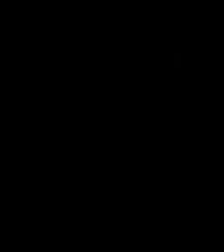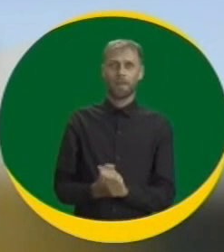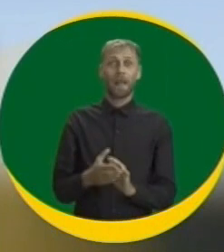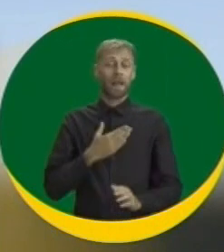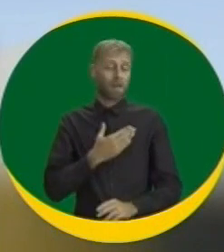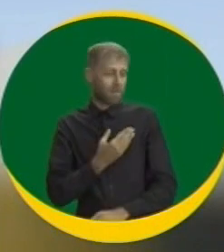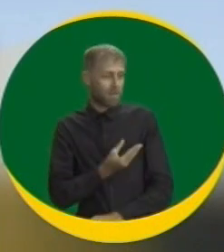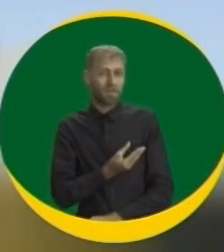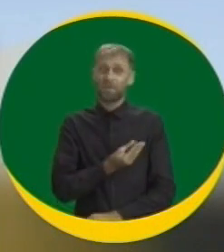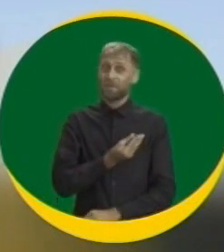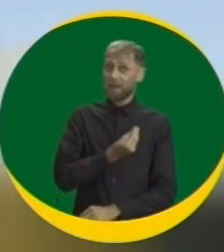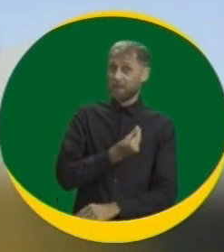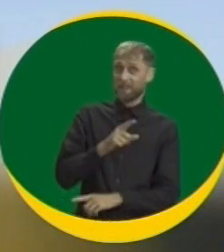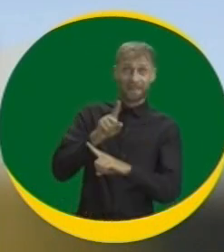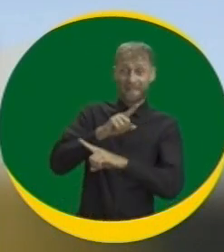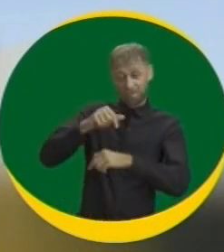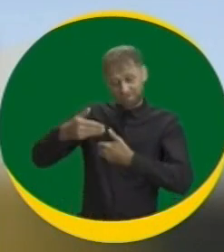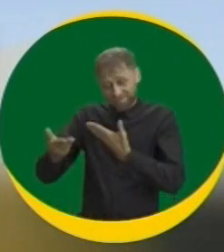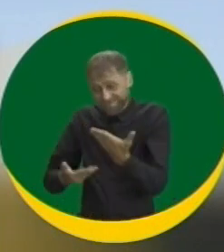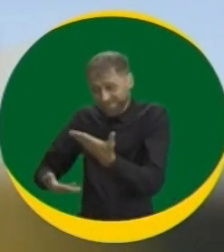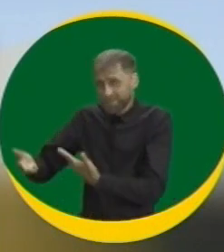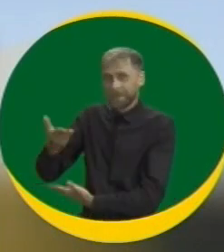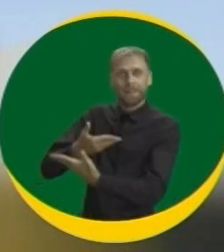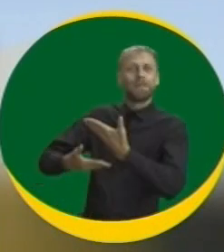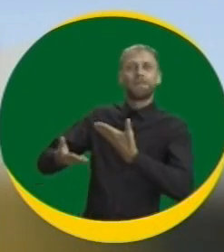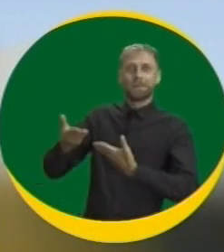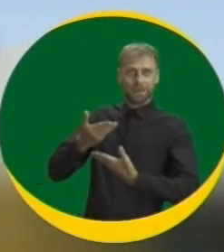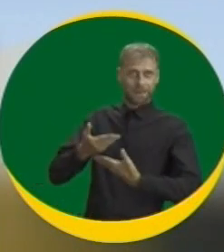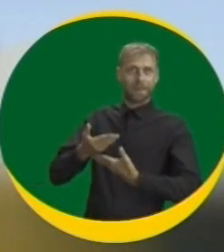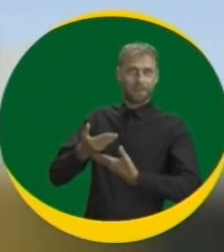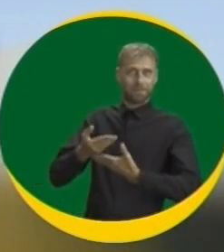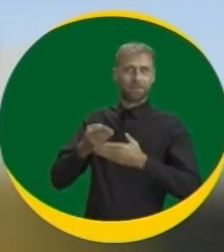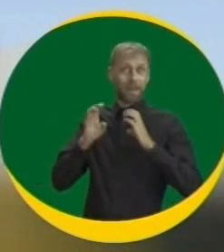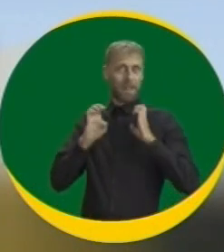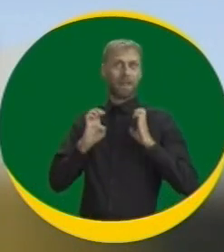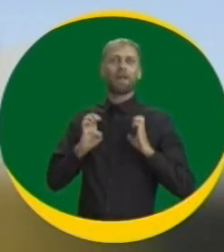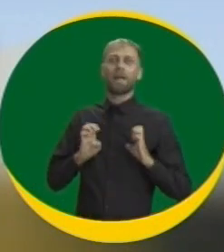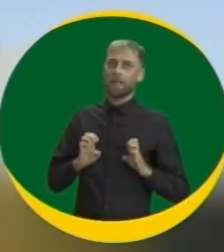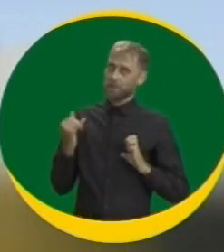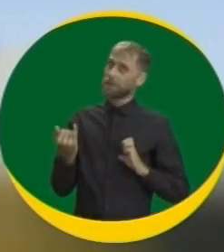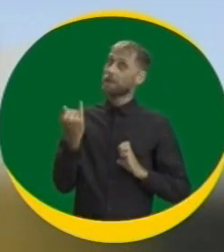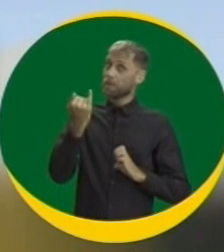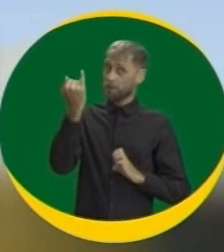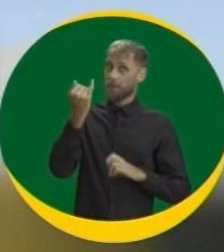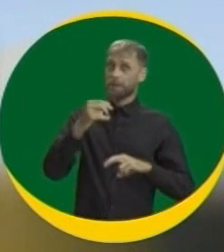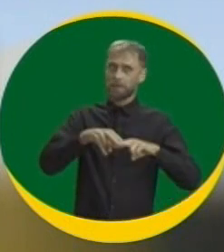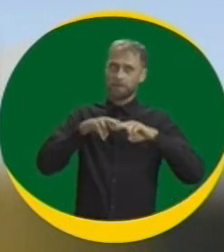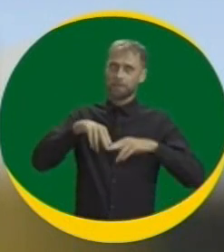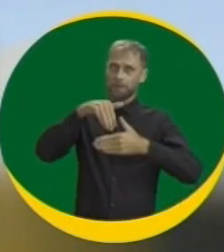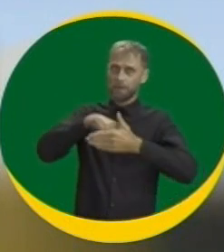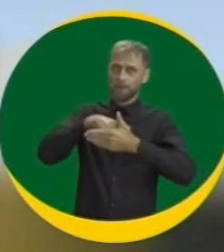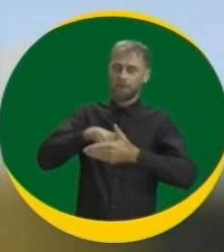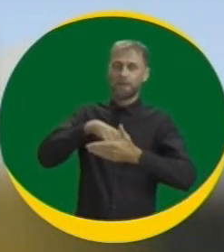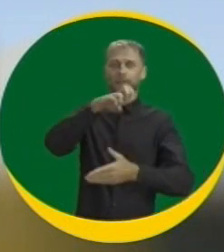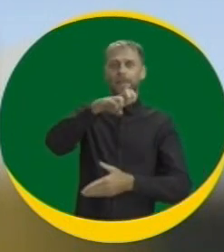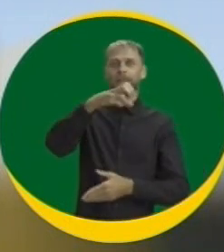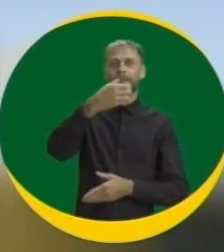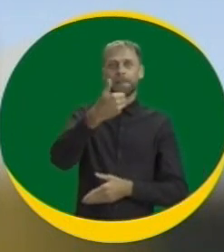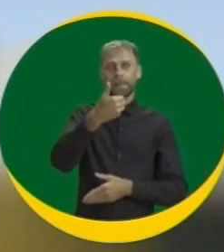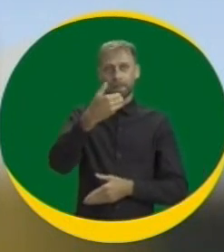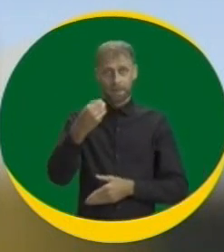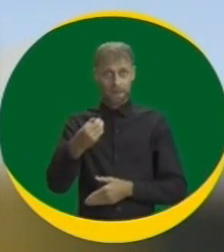Meus valores não estão à venda, princípios não se negociam. Pastor Caldemi Lopes,